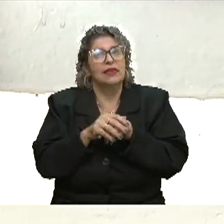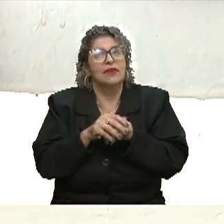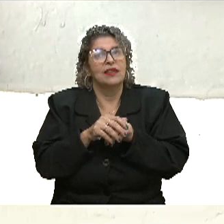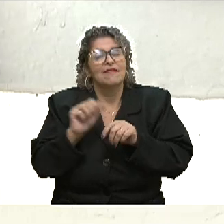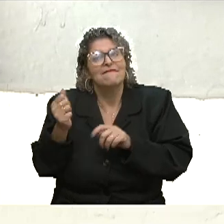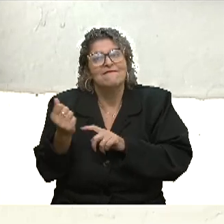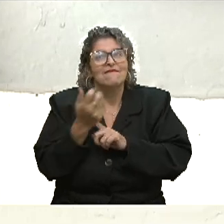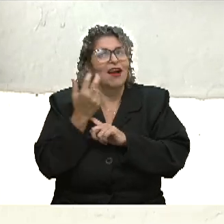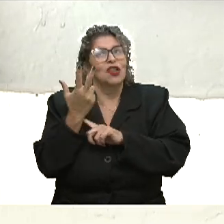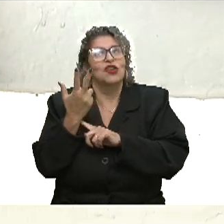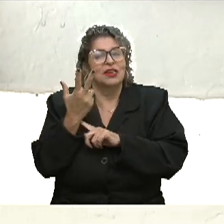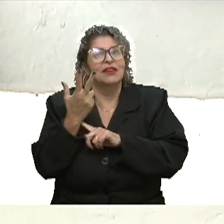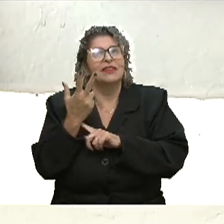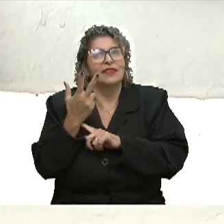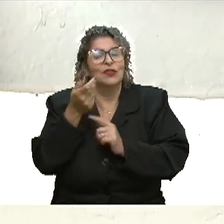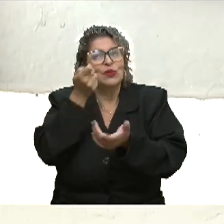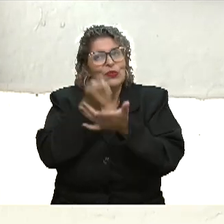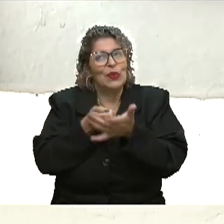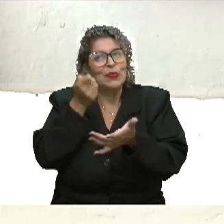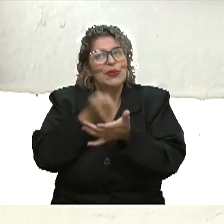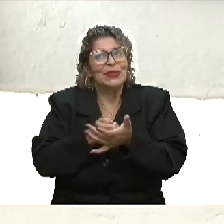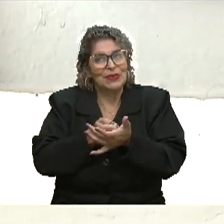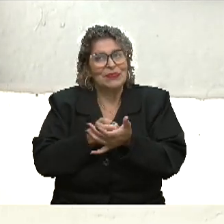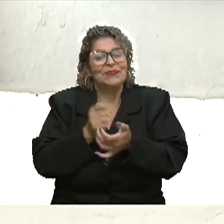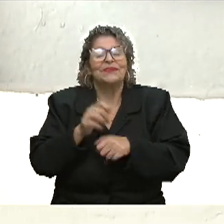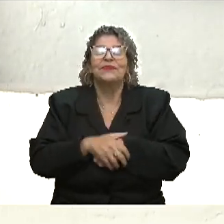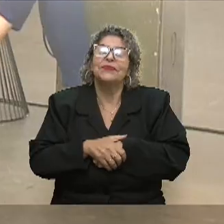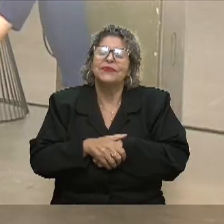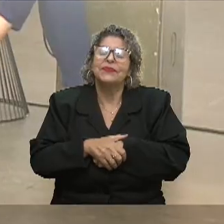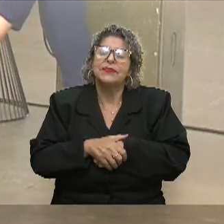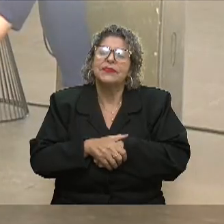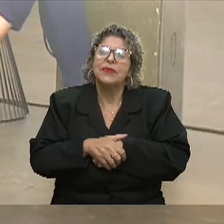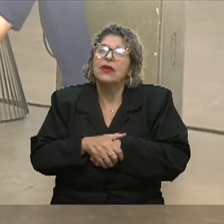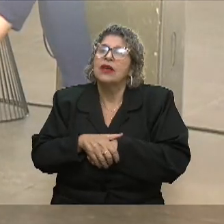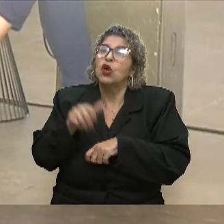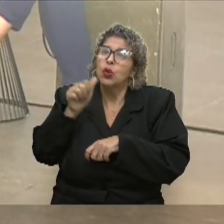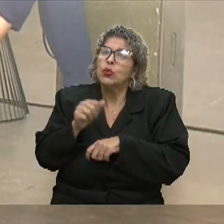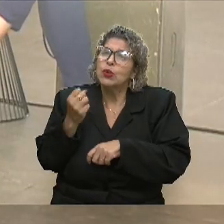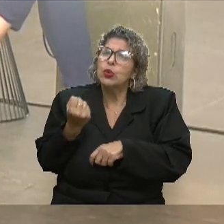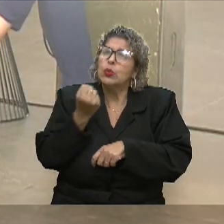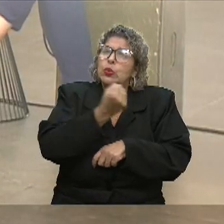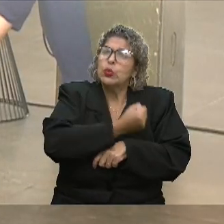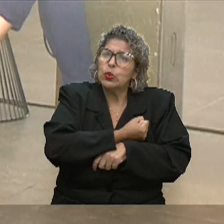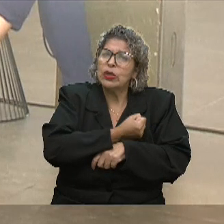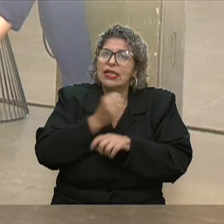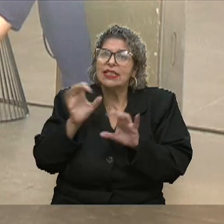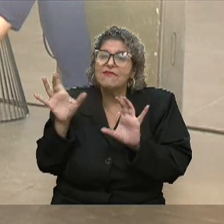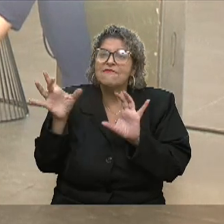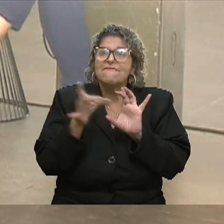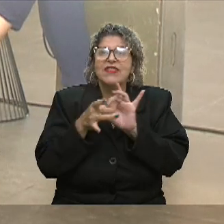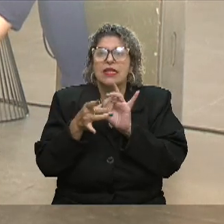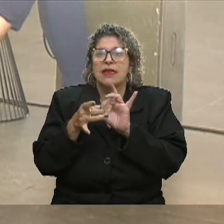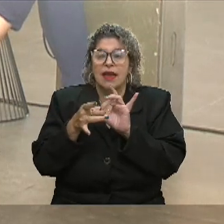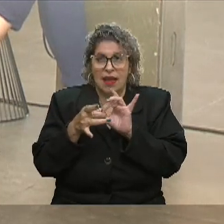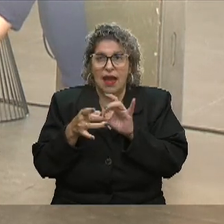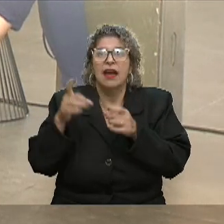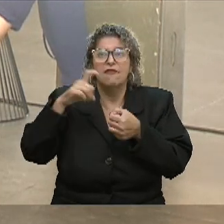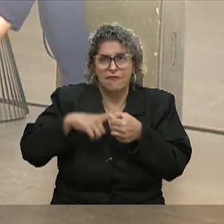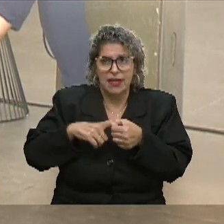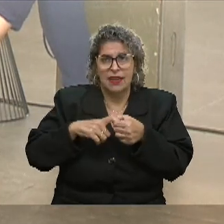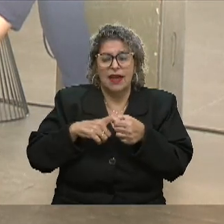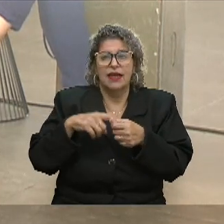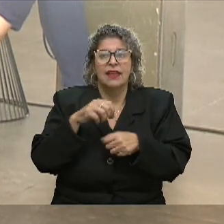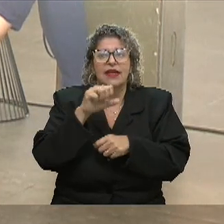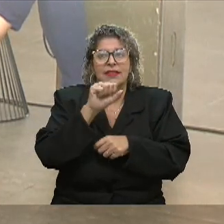valorizar isso e continuar lutando por isso. Quando a gente olha até para o número de mulheres filiadas, tem um dado do TSE também,